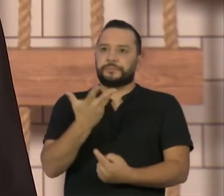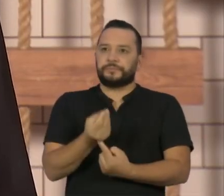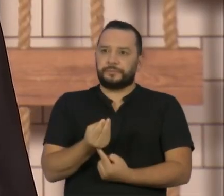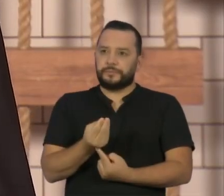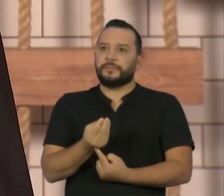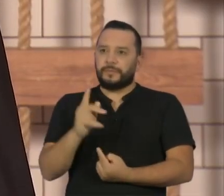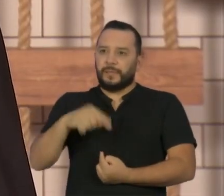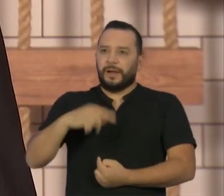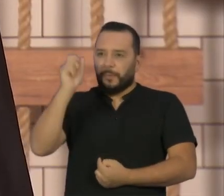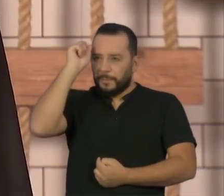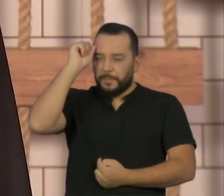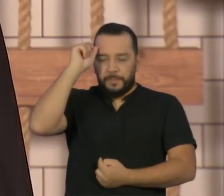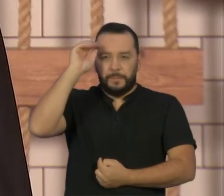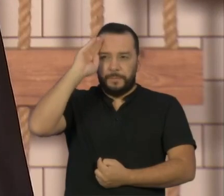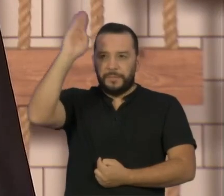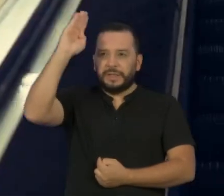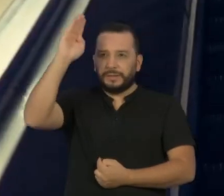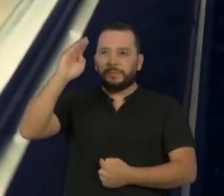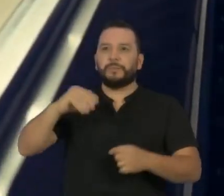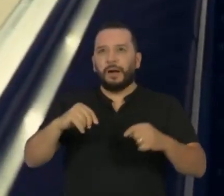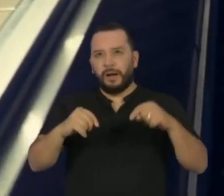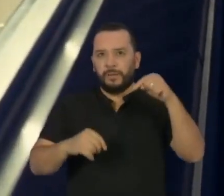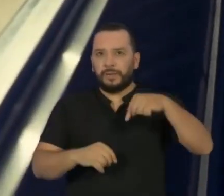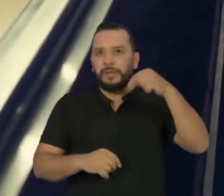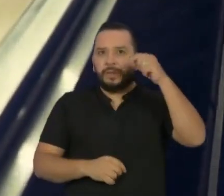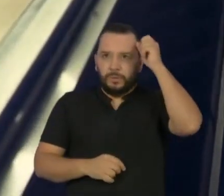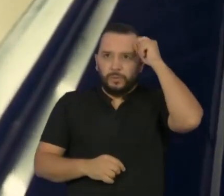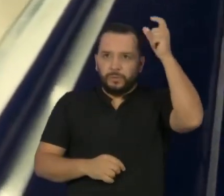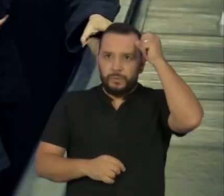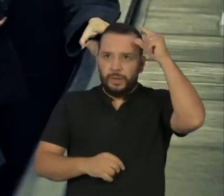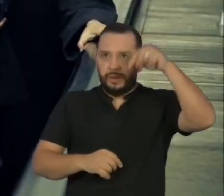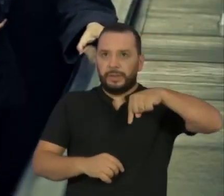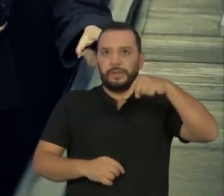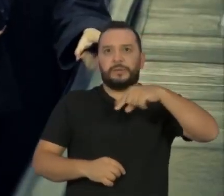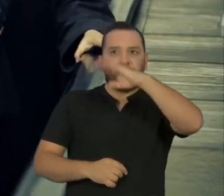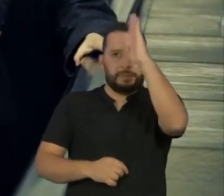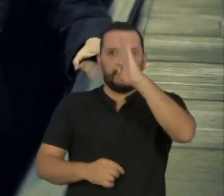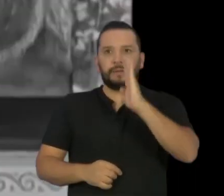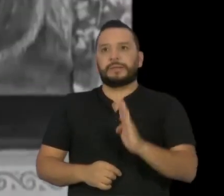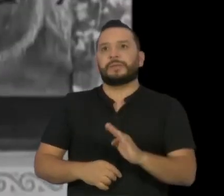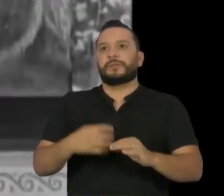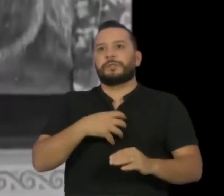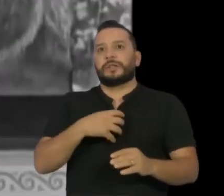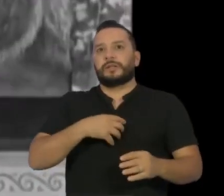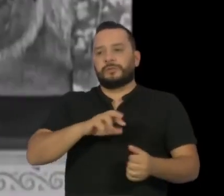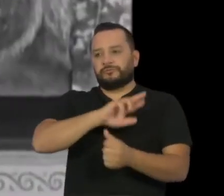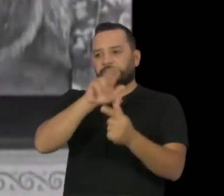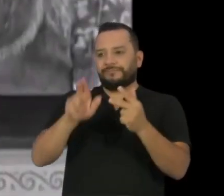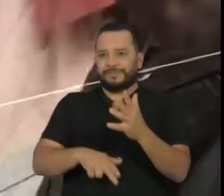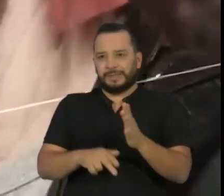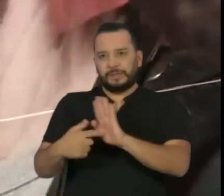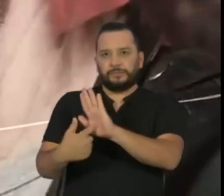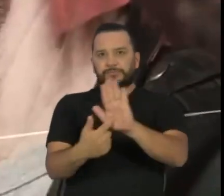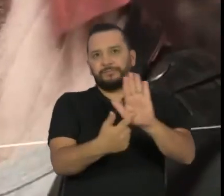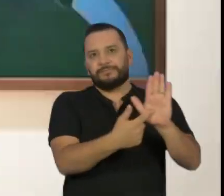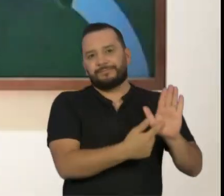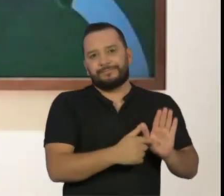o principal programa cultural da televisão brasileira em suas mais diversas formas de exibição.